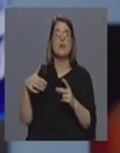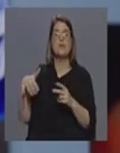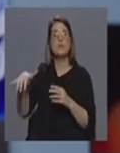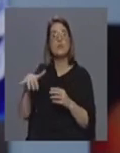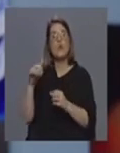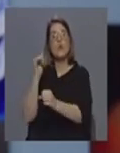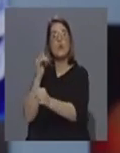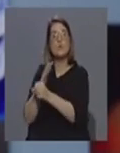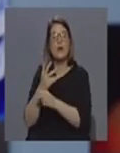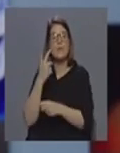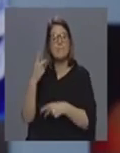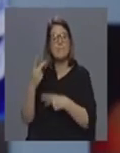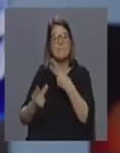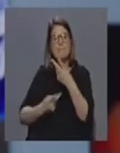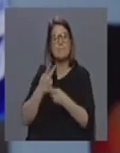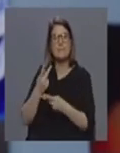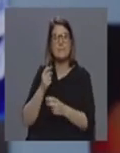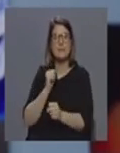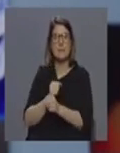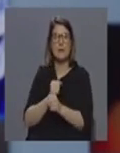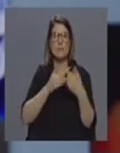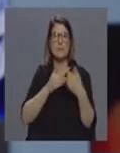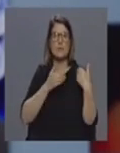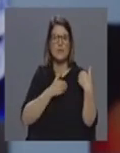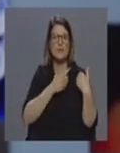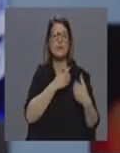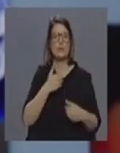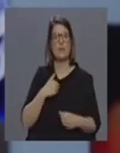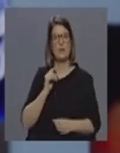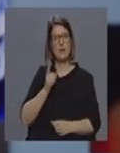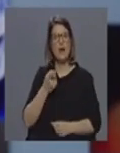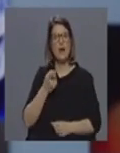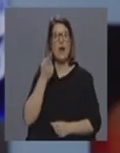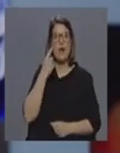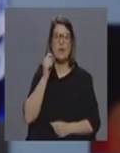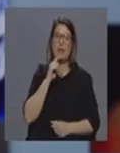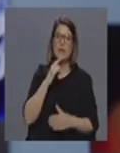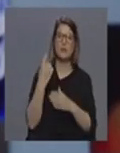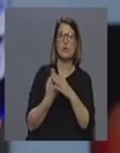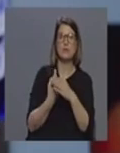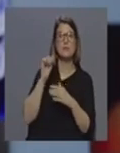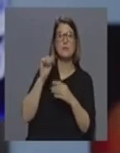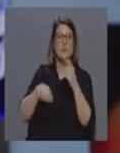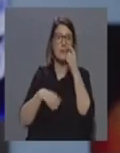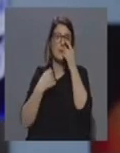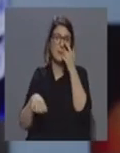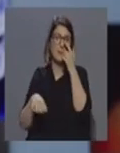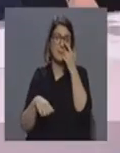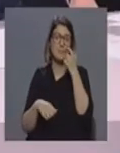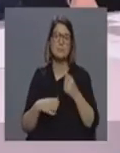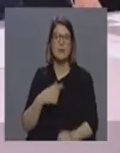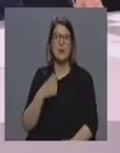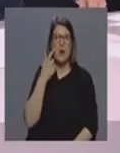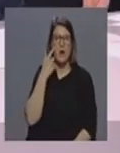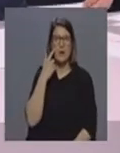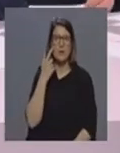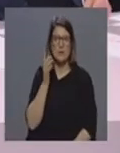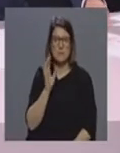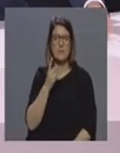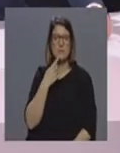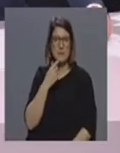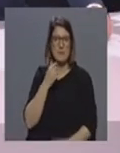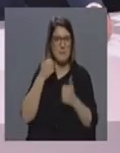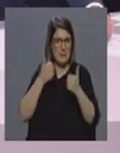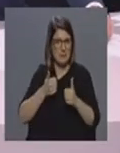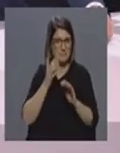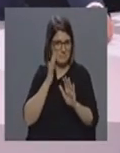analisar em concreto e esse o papel da autoridade de saúde para depois determinar ou não o isolamento ou seja neste momento deixe-me só ver se percebi também